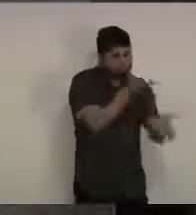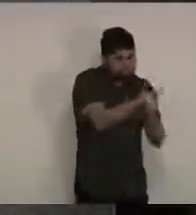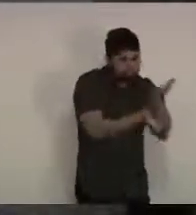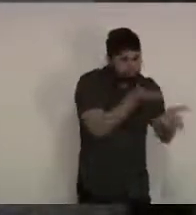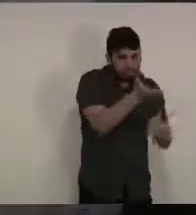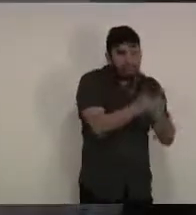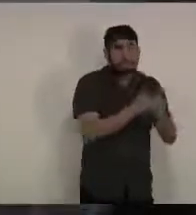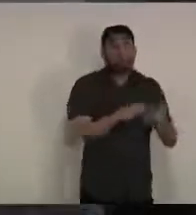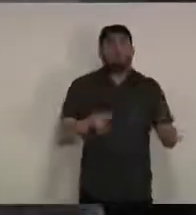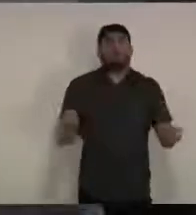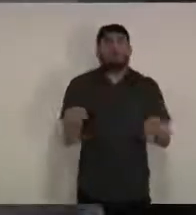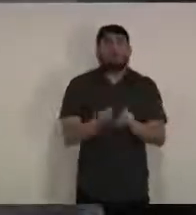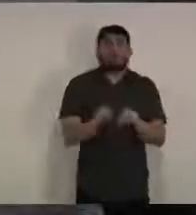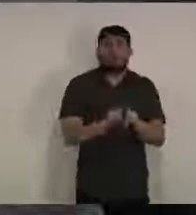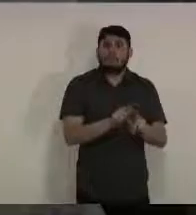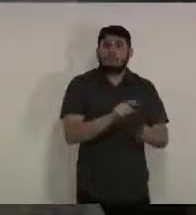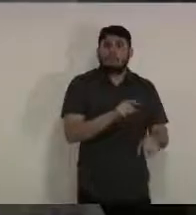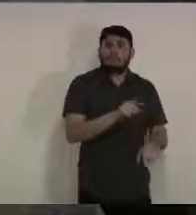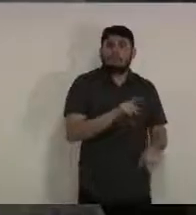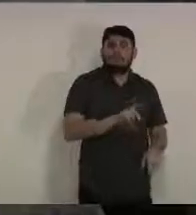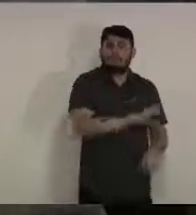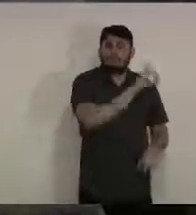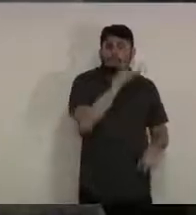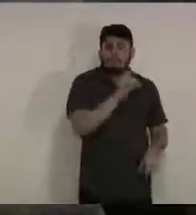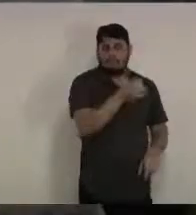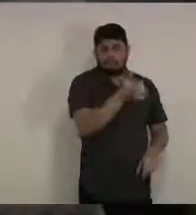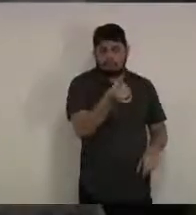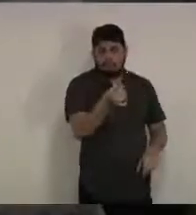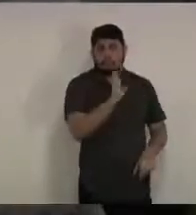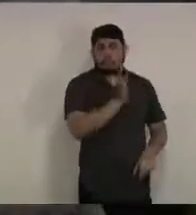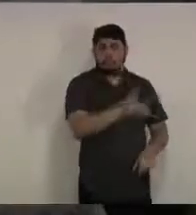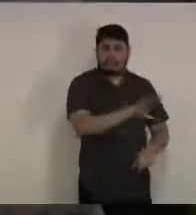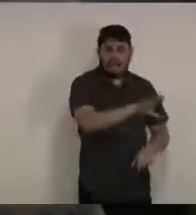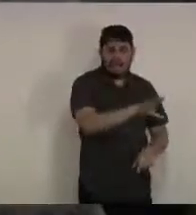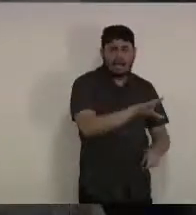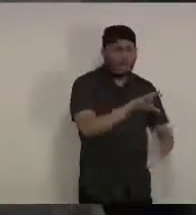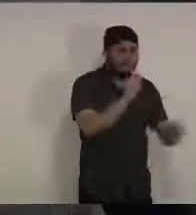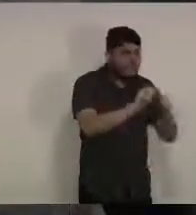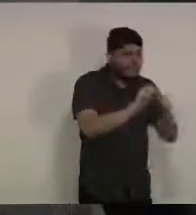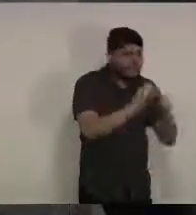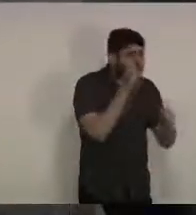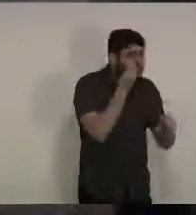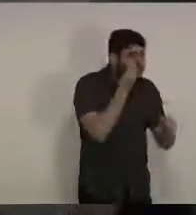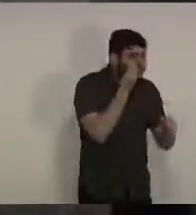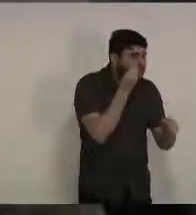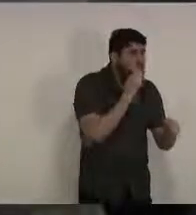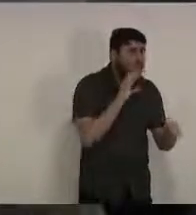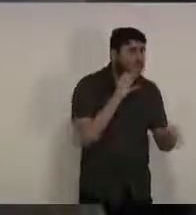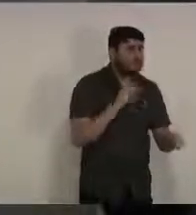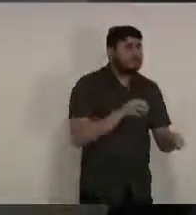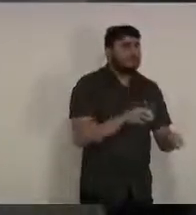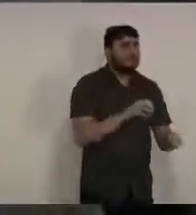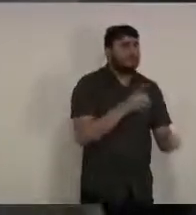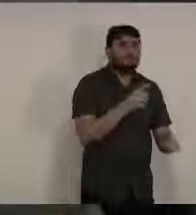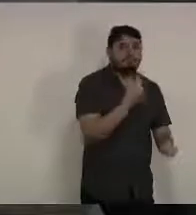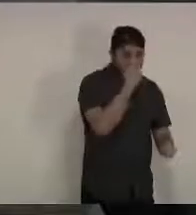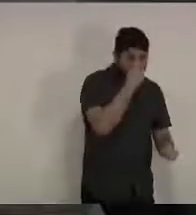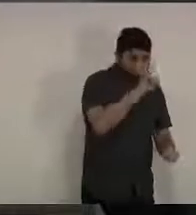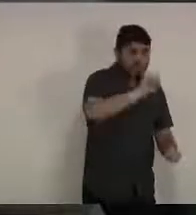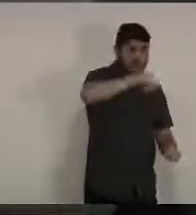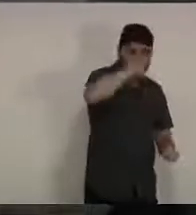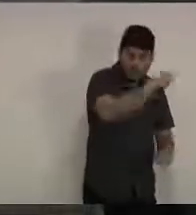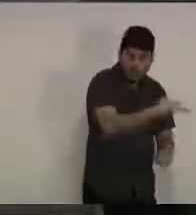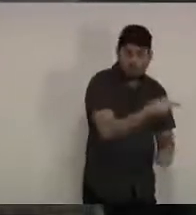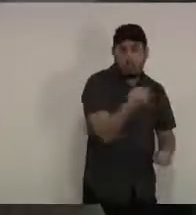coleta do material no dia 16 no sábado nós tivemos o resultado do primeiro exame no dia 17 a